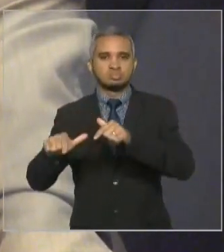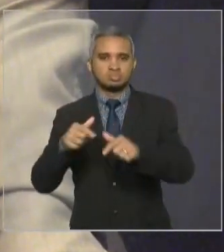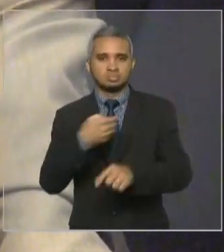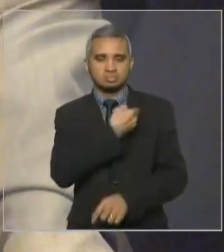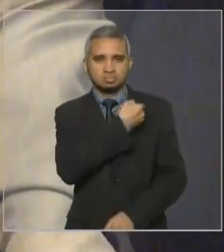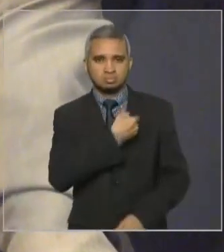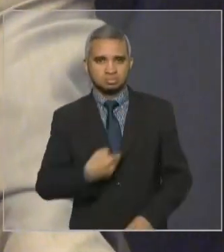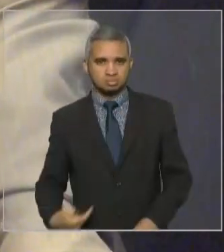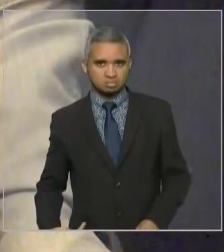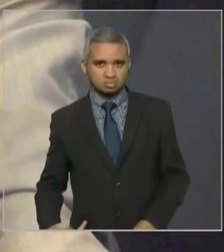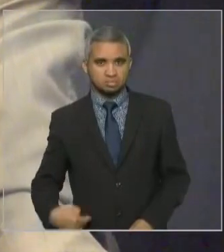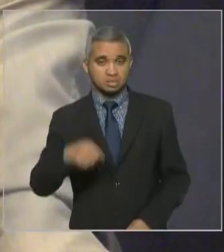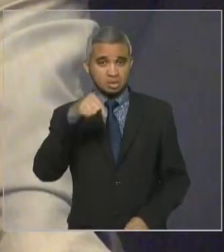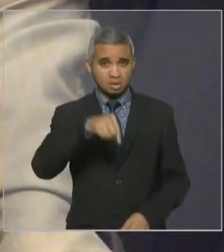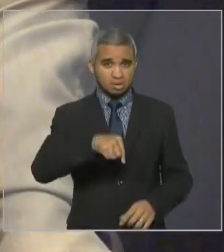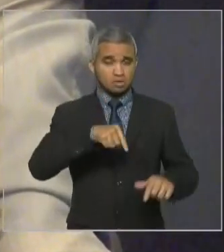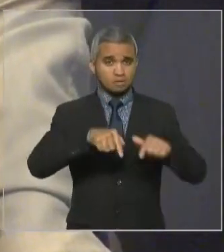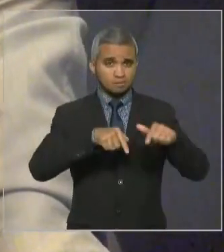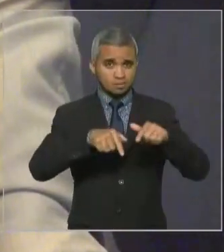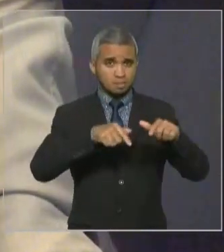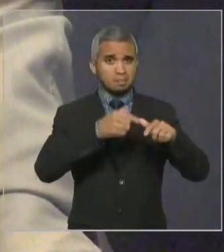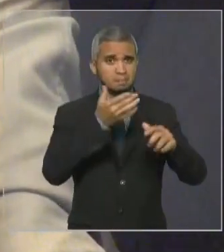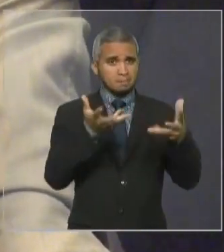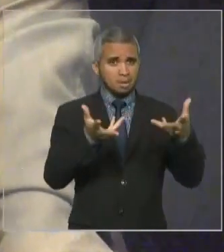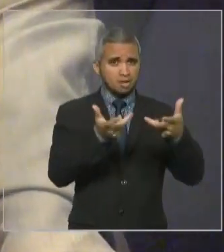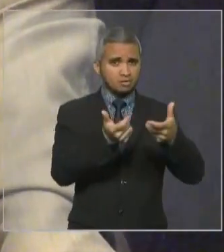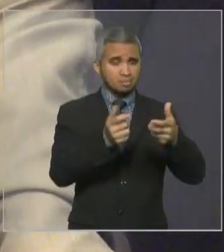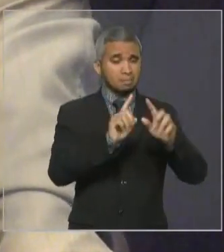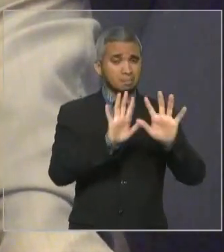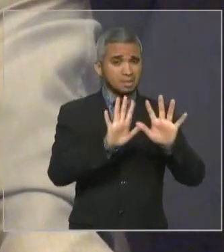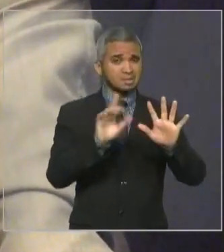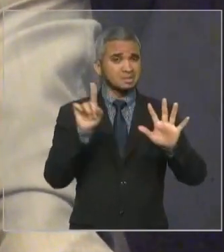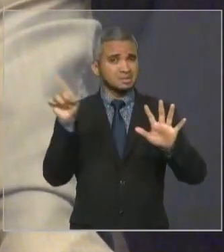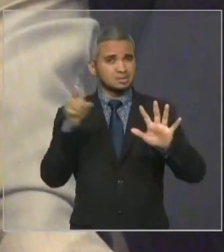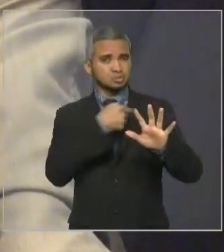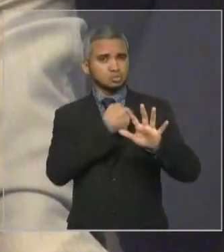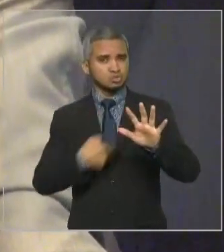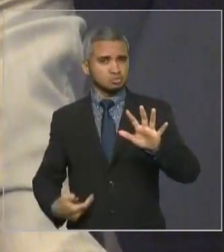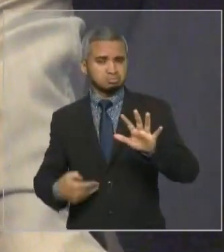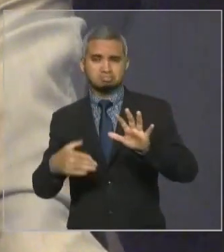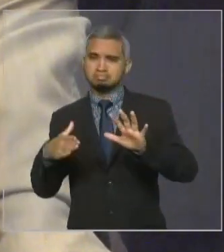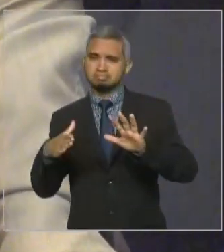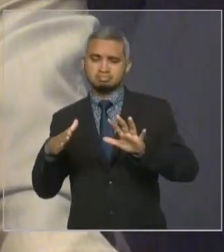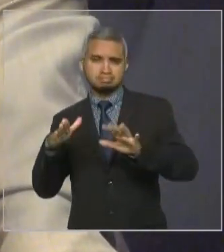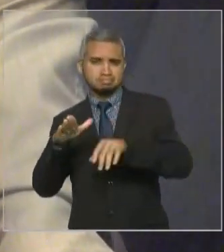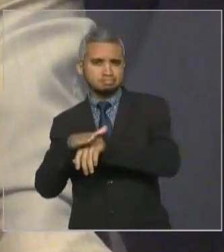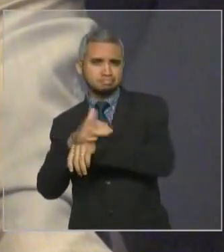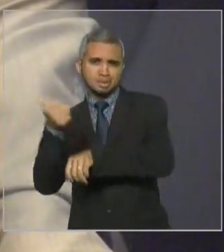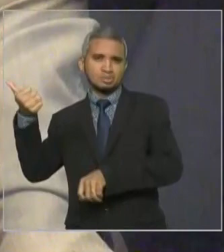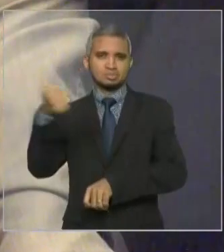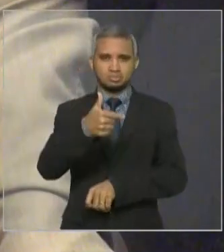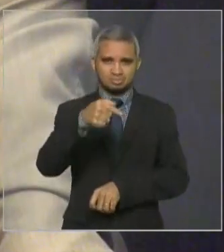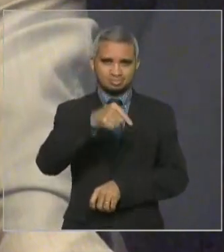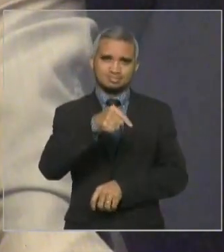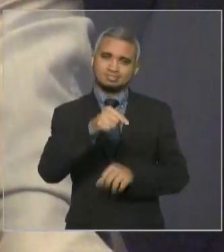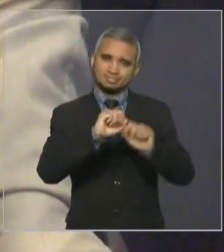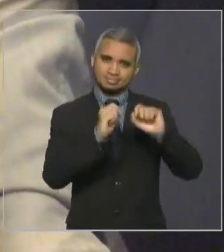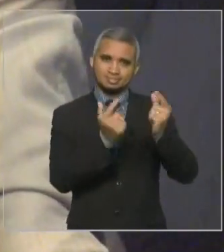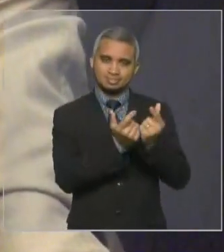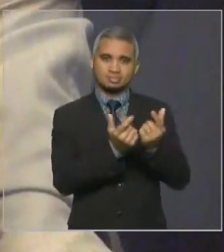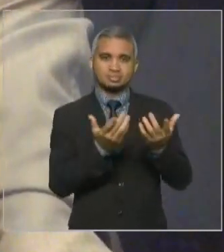faria um grande trabalho, lá você fará um trabalho muito melhor, muito maior, mais importante para o povo do Maranhão e nós estamos